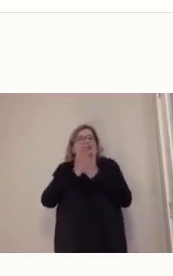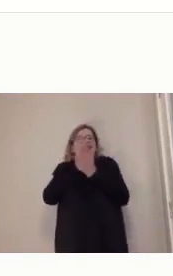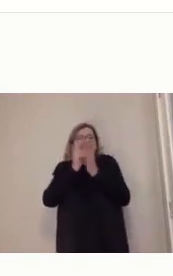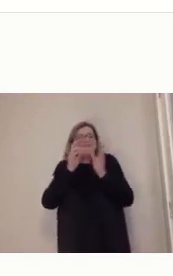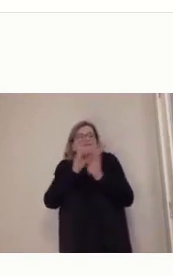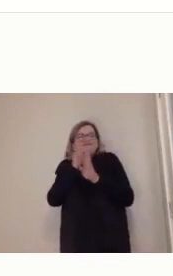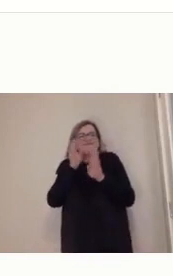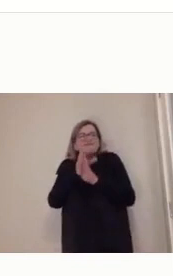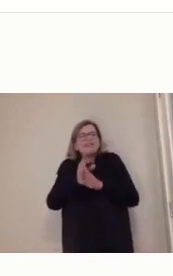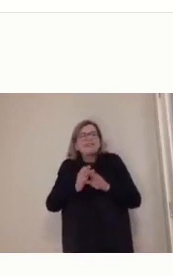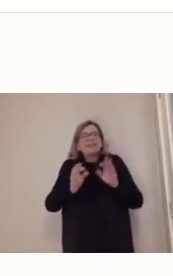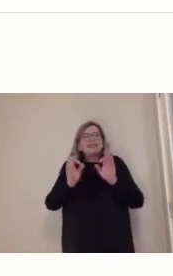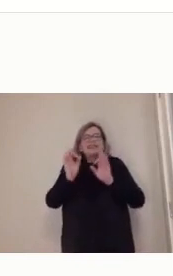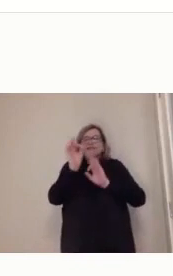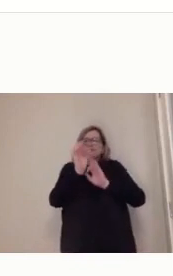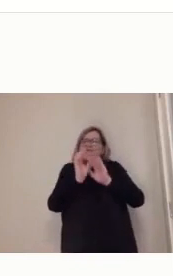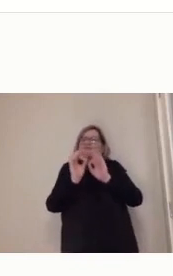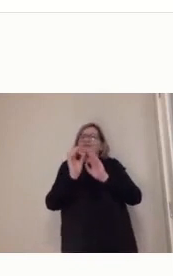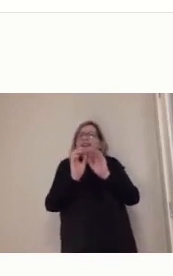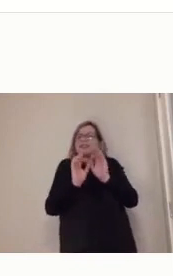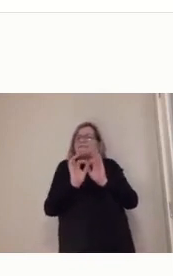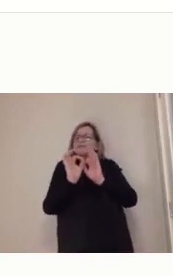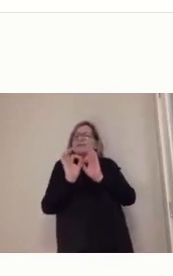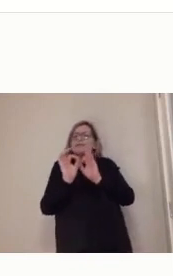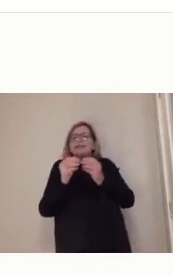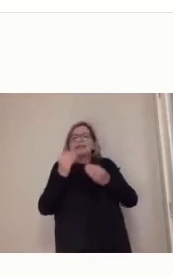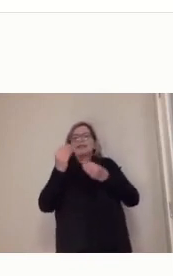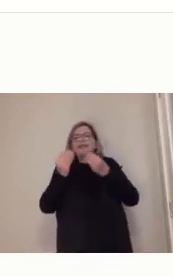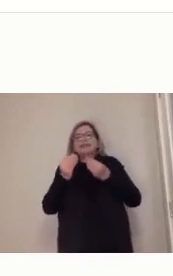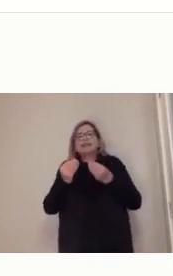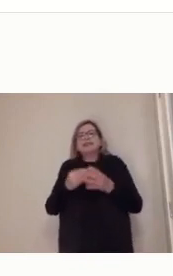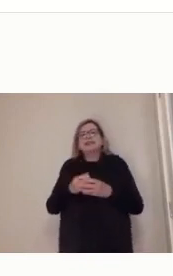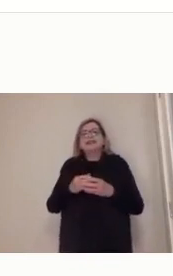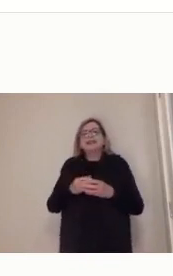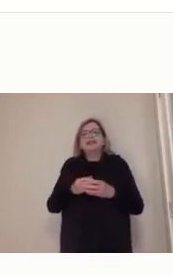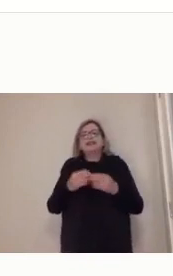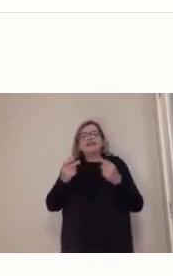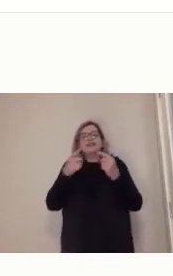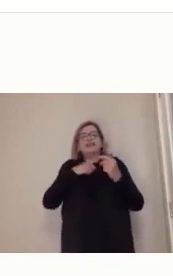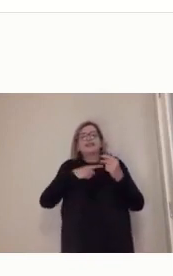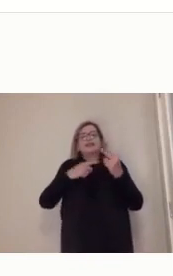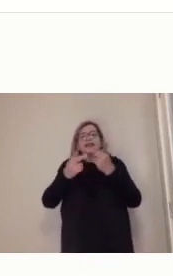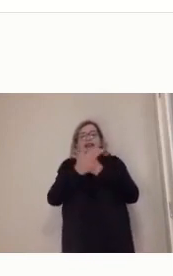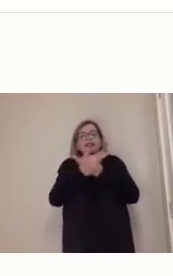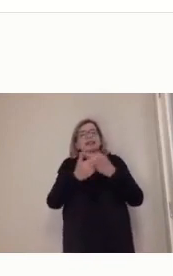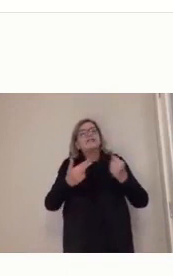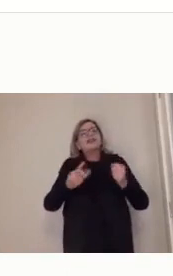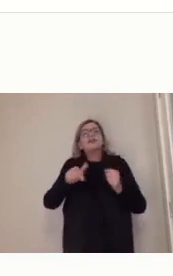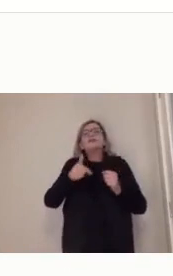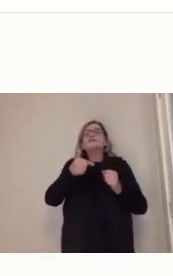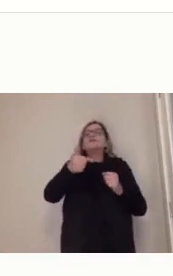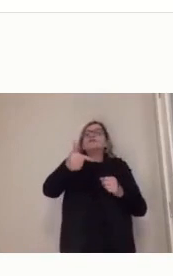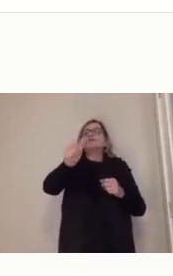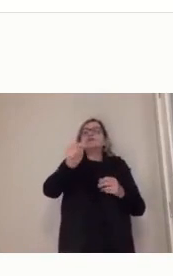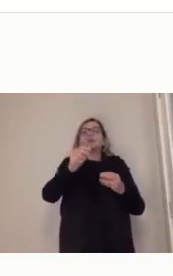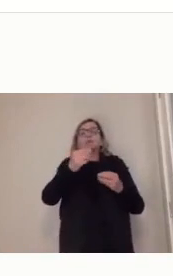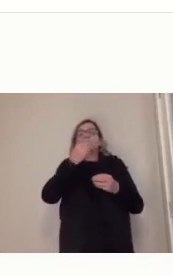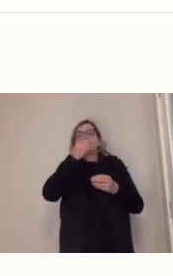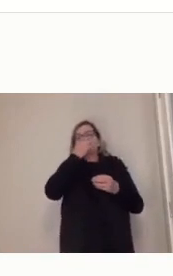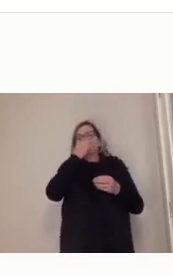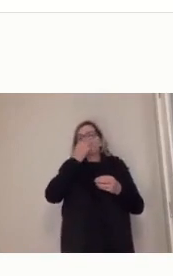do Netflix, mas tem tantos outros que caminham mais, né? Nessa direção, né? É graças à